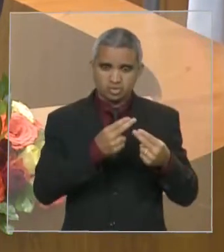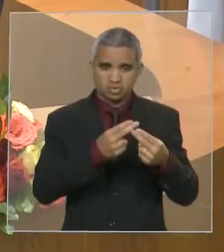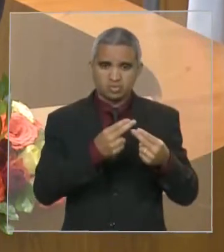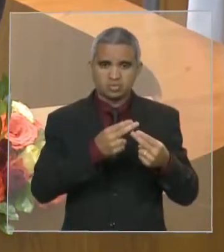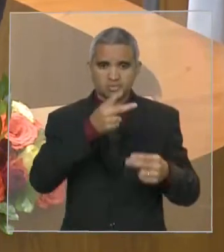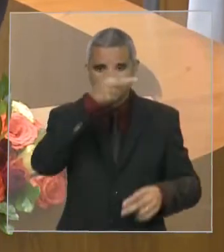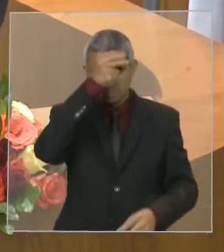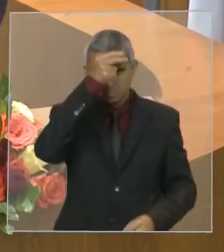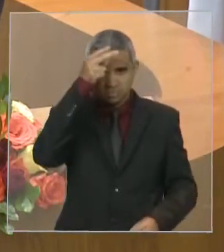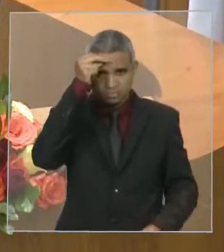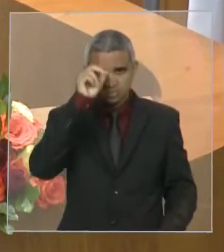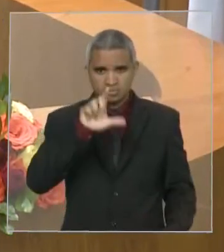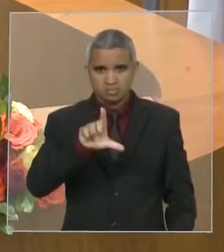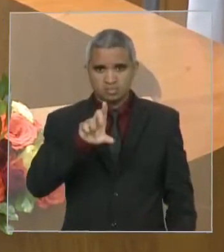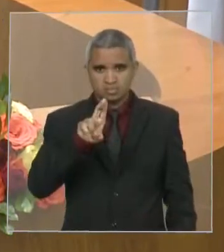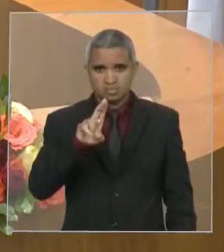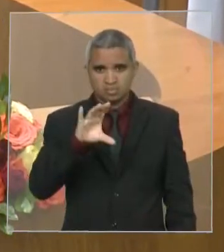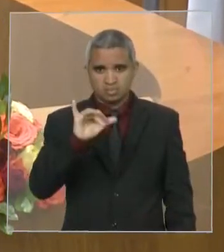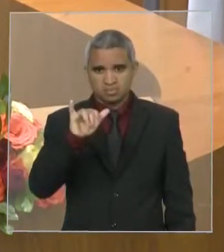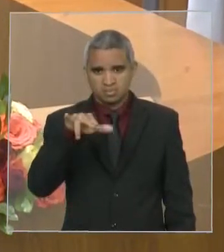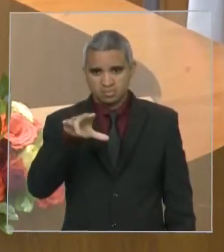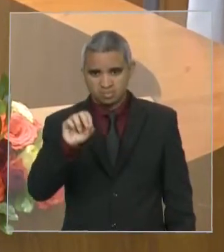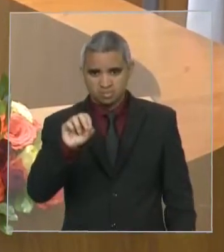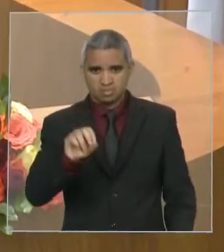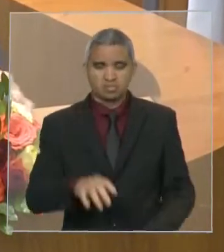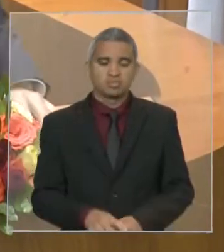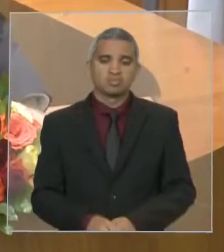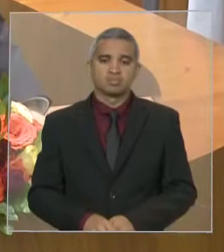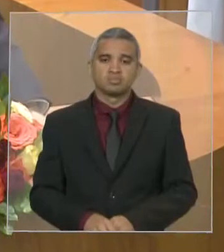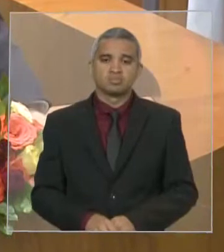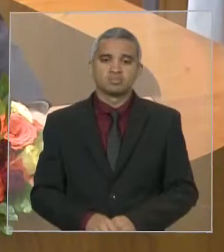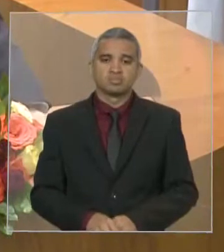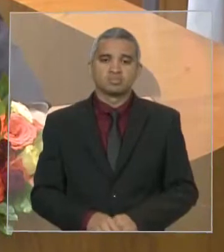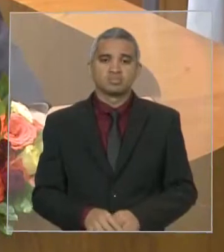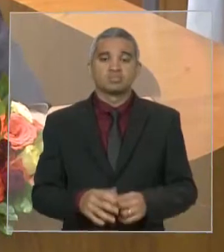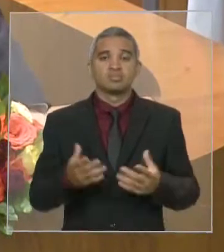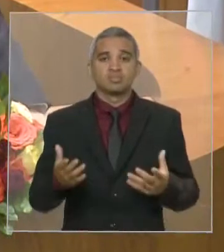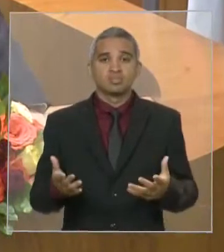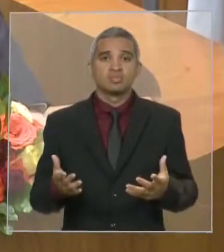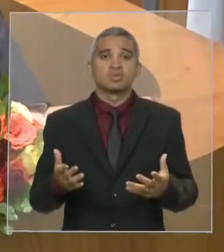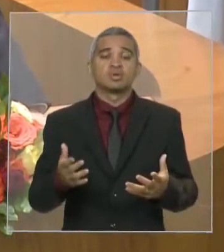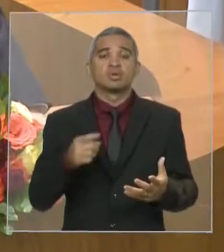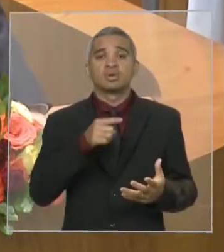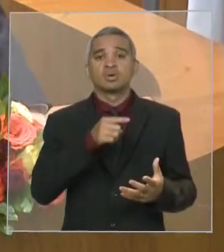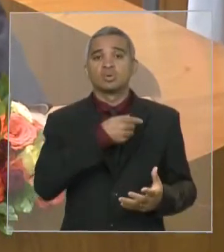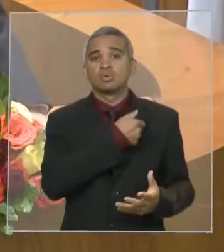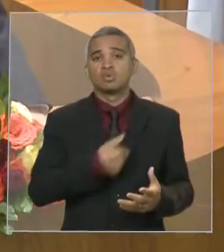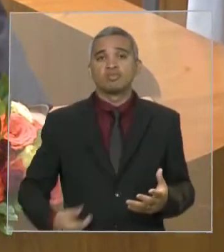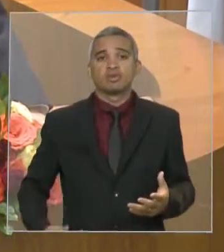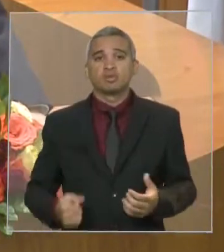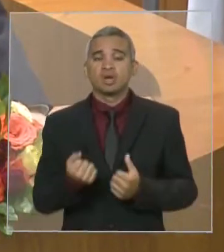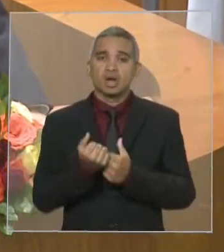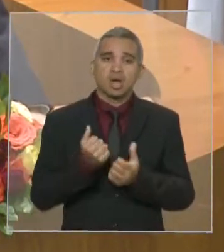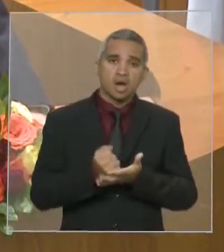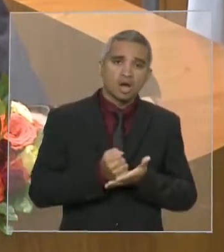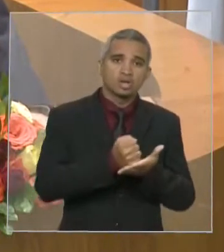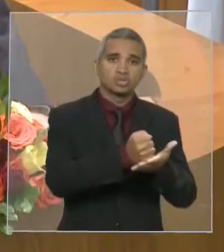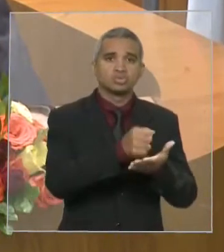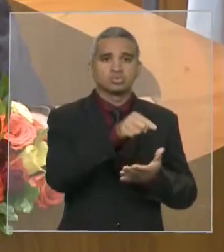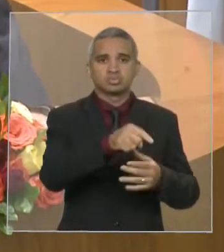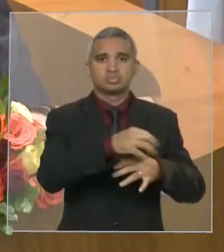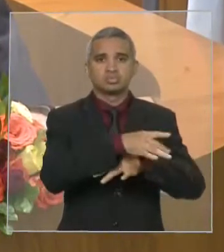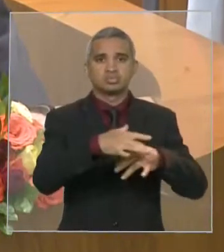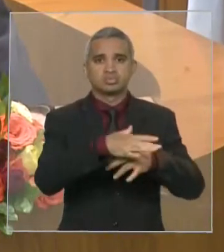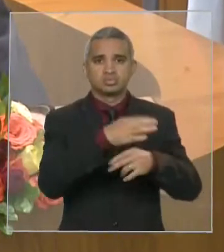Luciano. Mais um equipamento, presidente Otelino, que o governo do Estado ajuda a recuperar na cidade de Timon. Mais um passo dado, mais uma